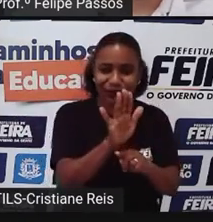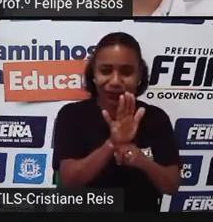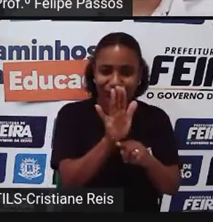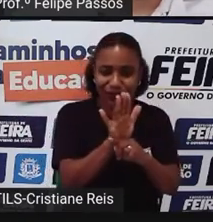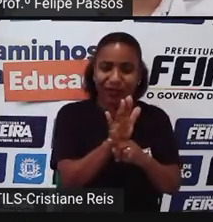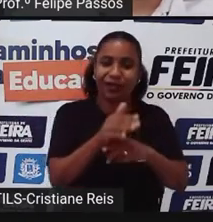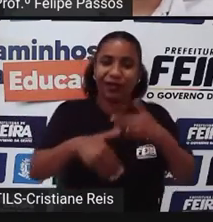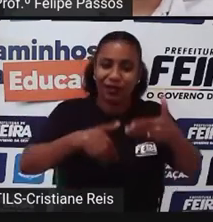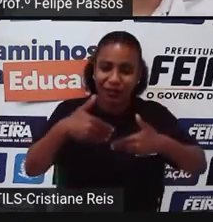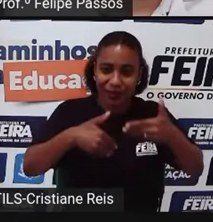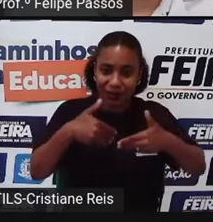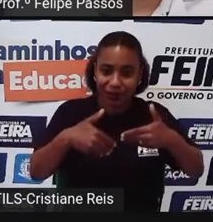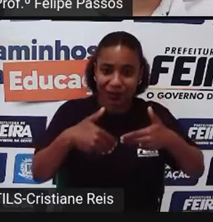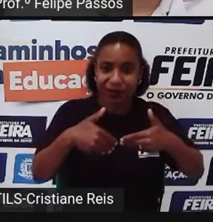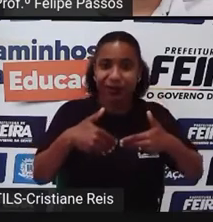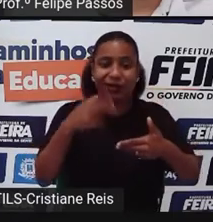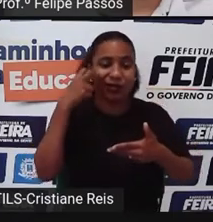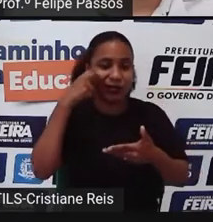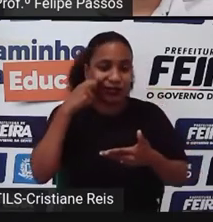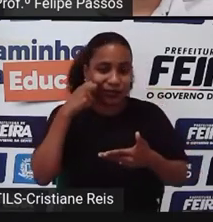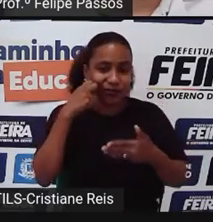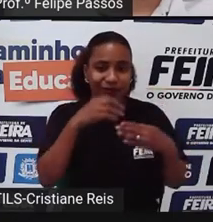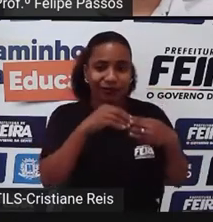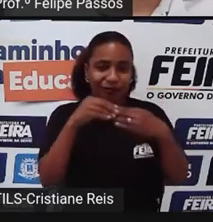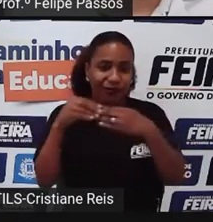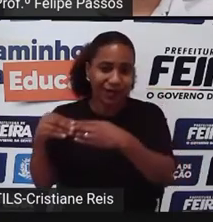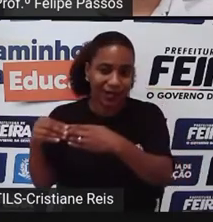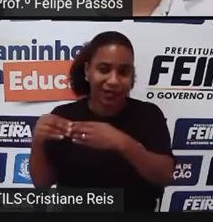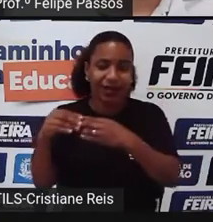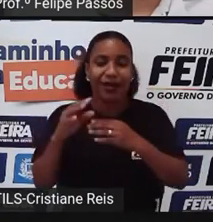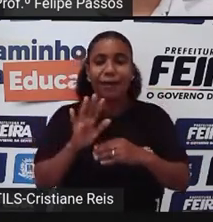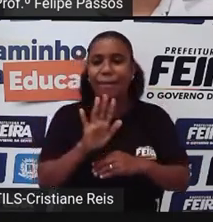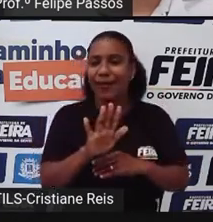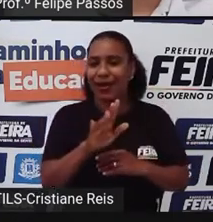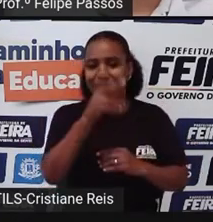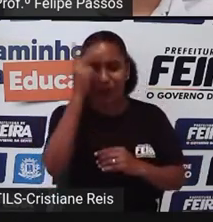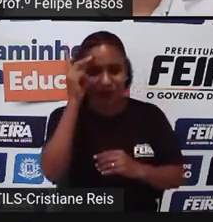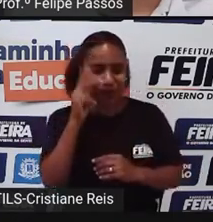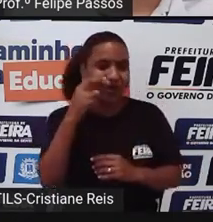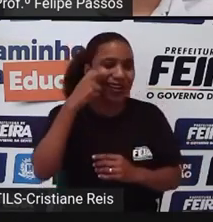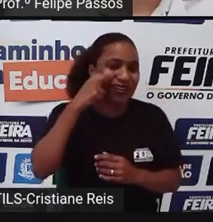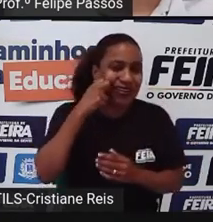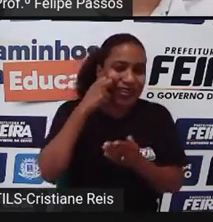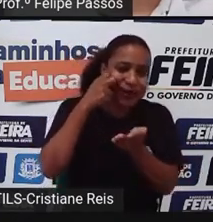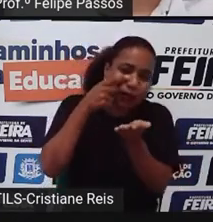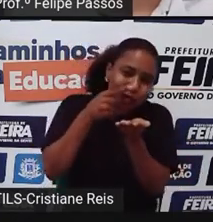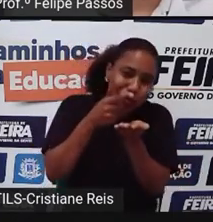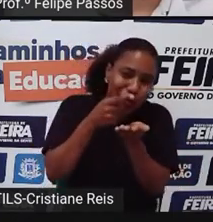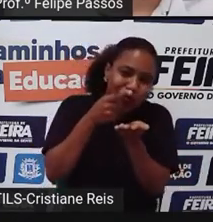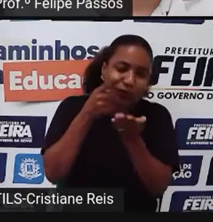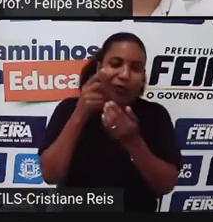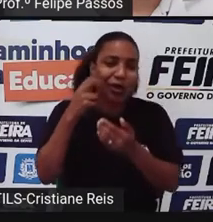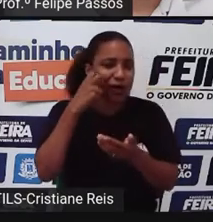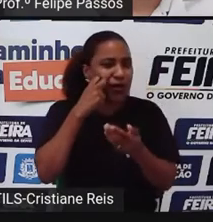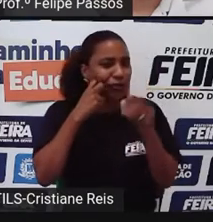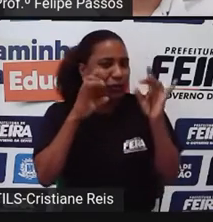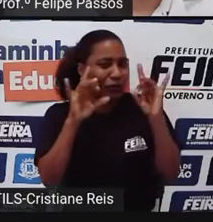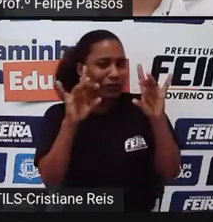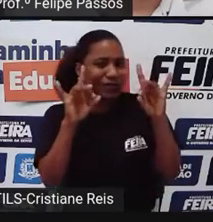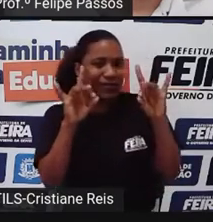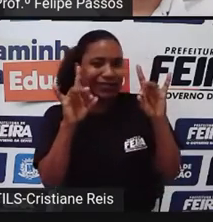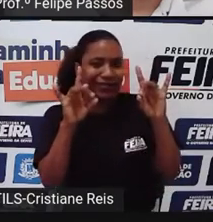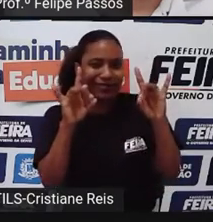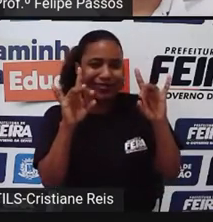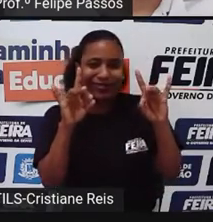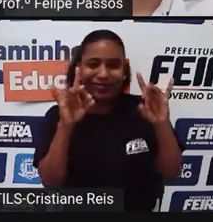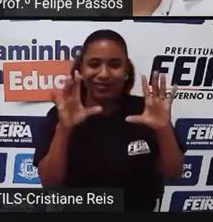hora Na da adoção As pessoas Querem De raça As pessoas Querem Filhotinhos Que são engraçadinhos As pessoas Querem